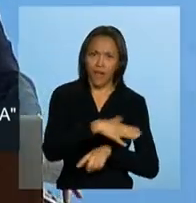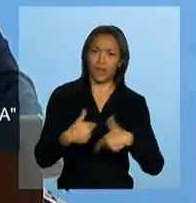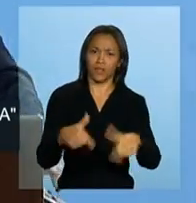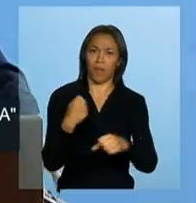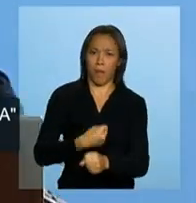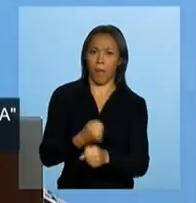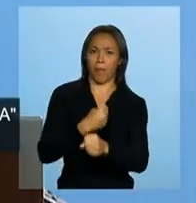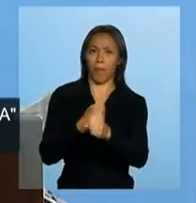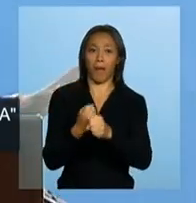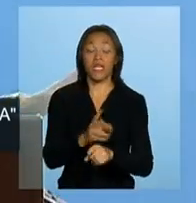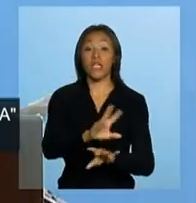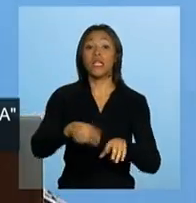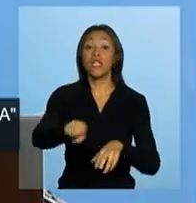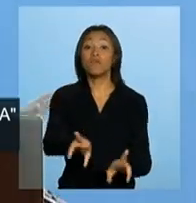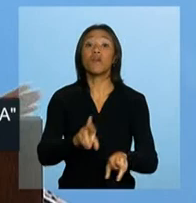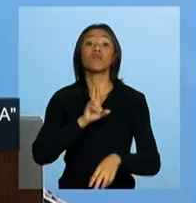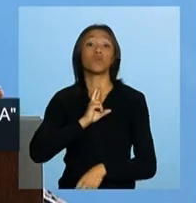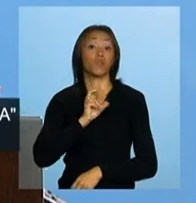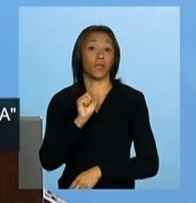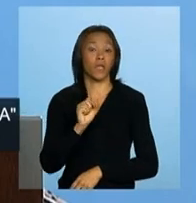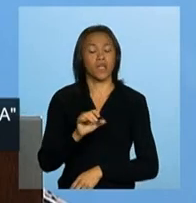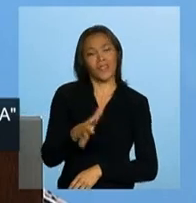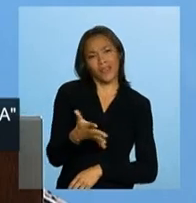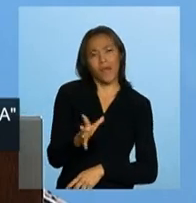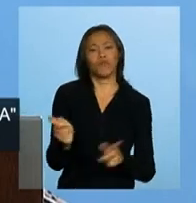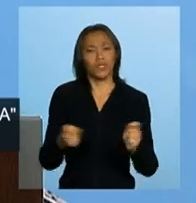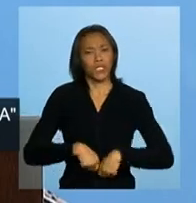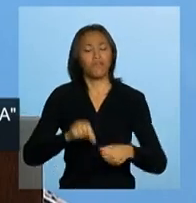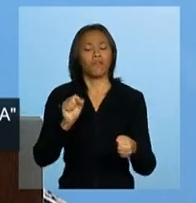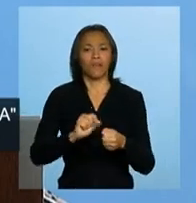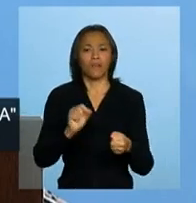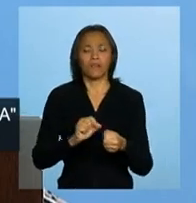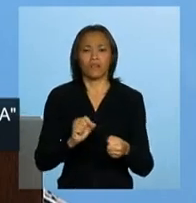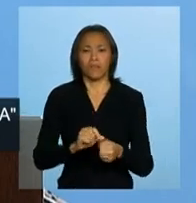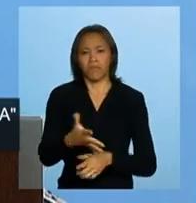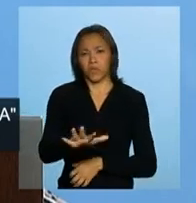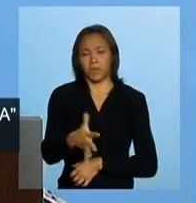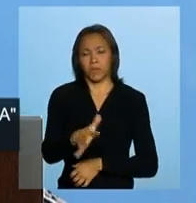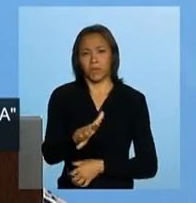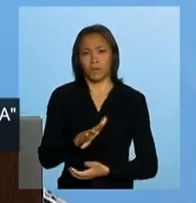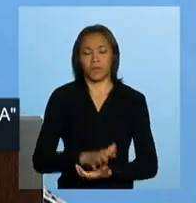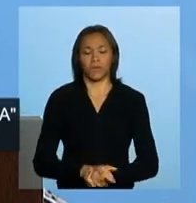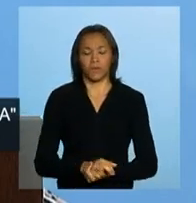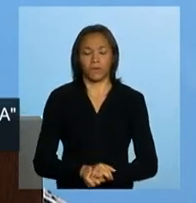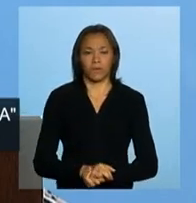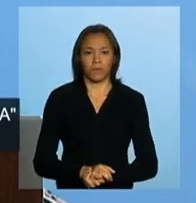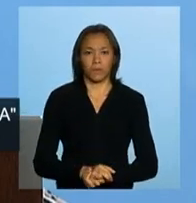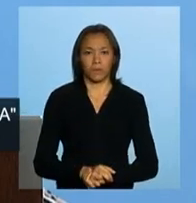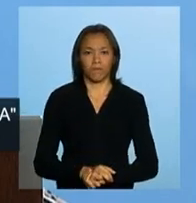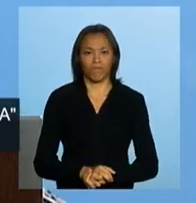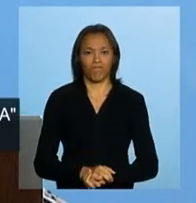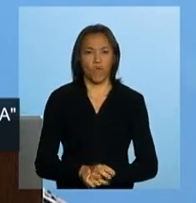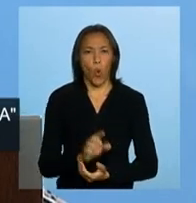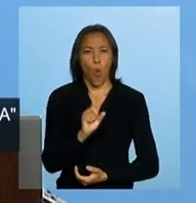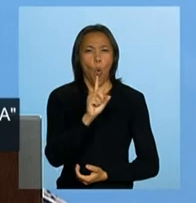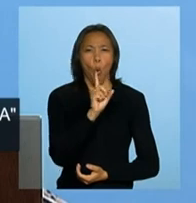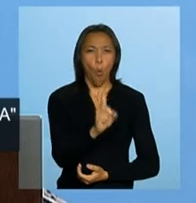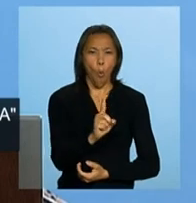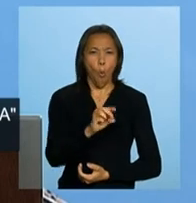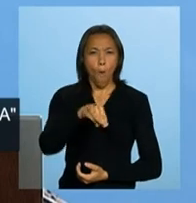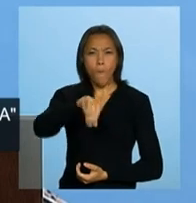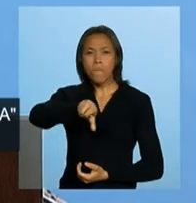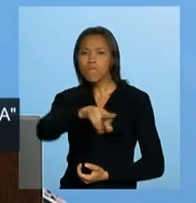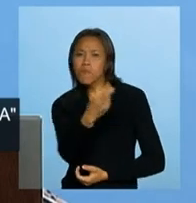e me disseram o seguinte, olha, no máximo dá para fazer uns, não dá para fazer um milhão, dá para